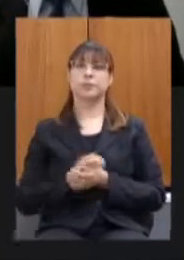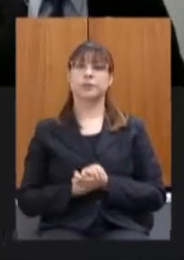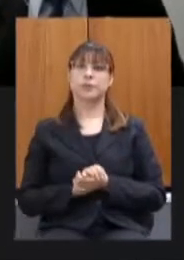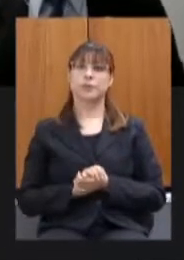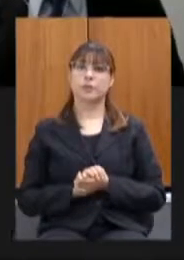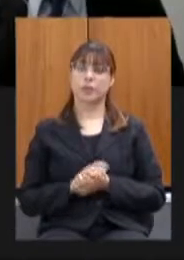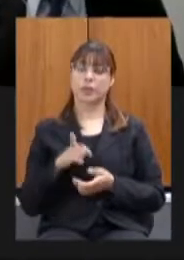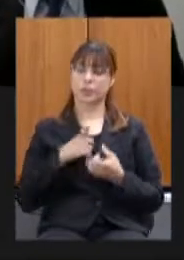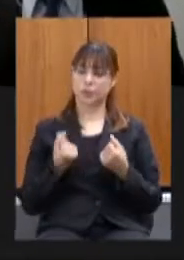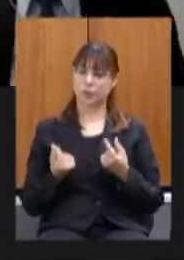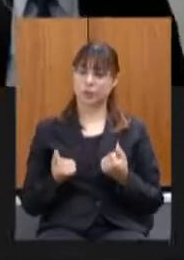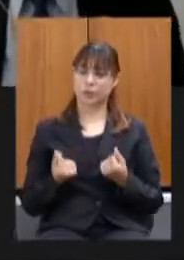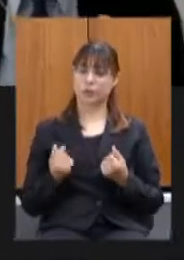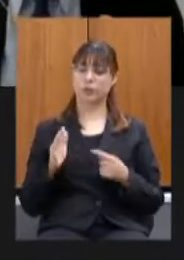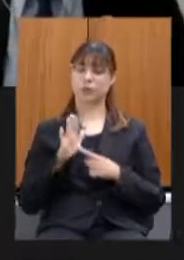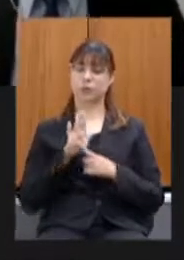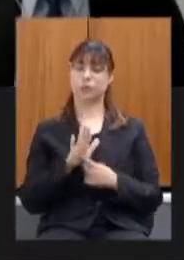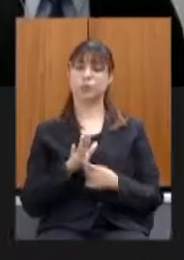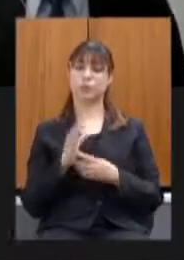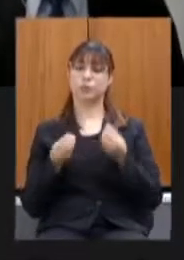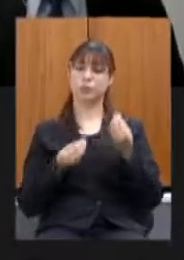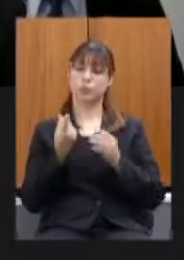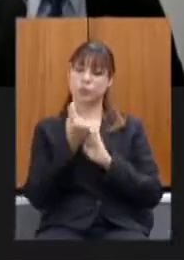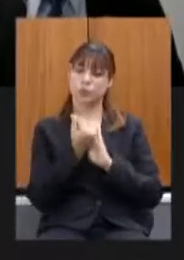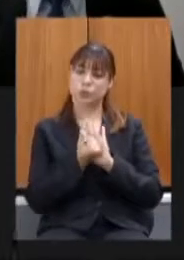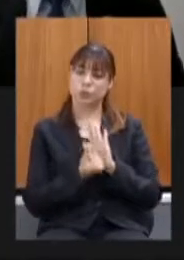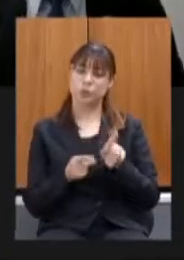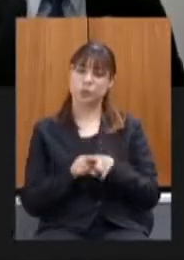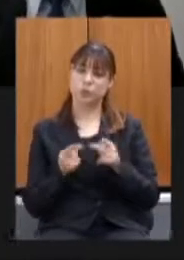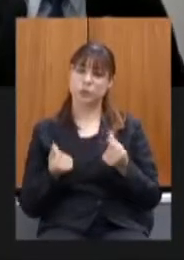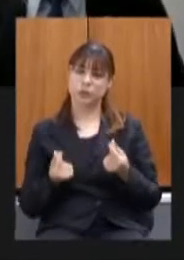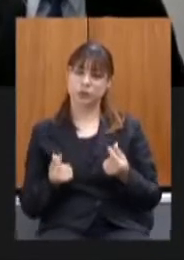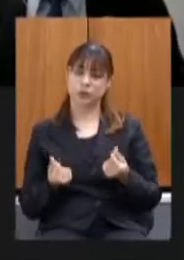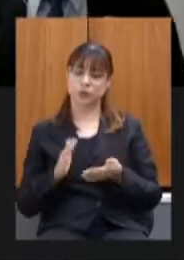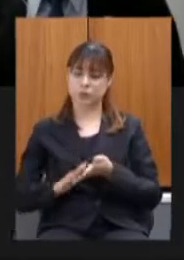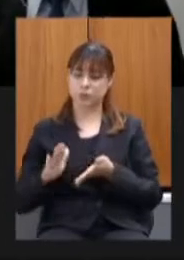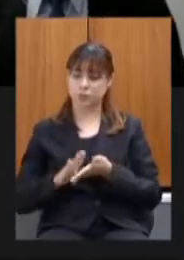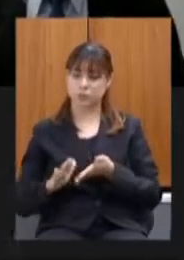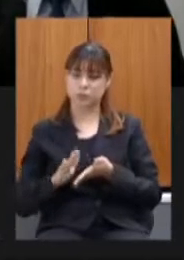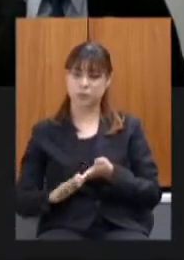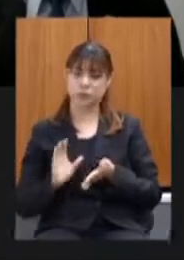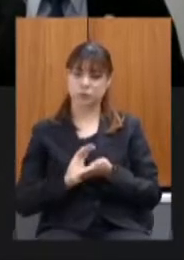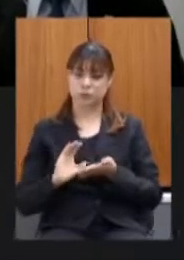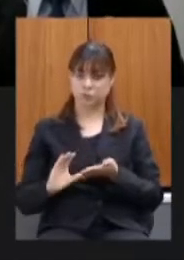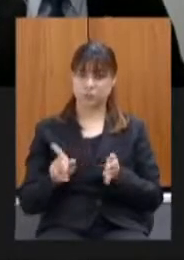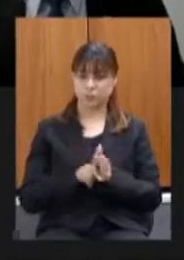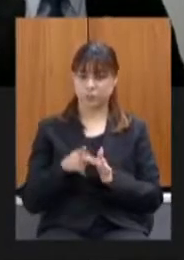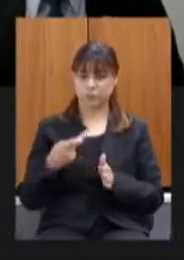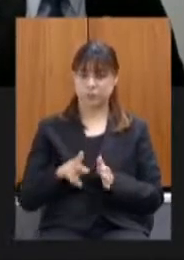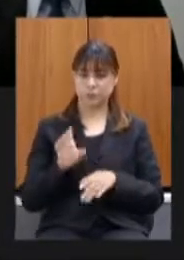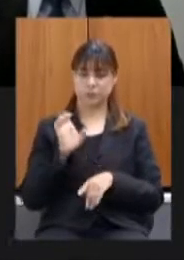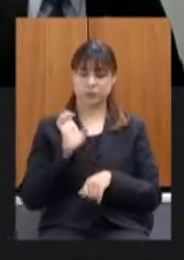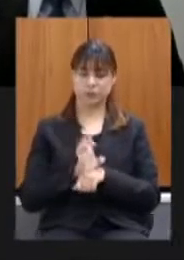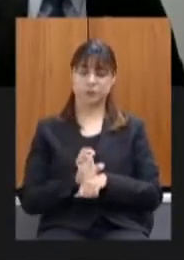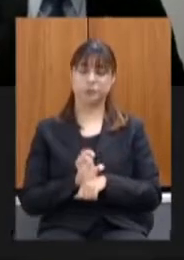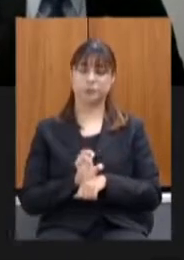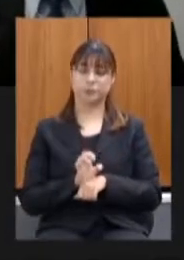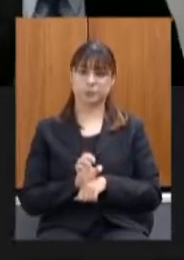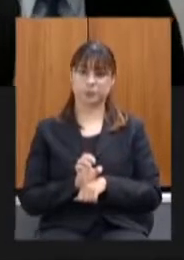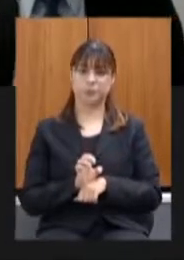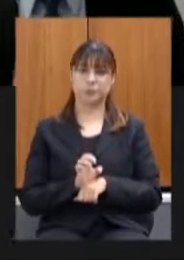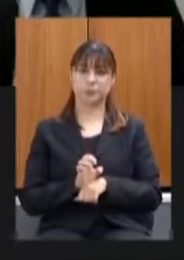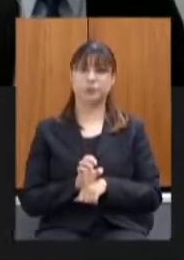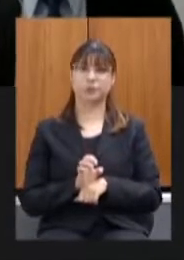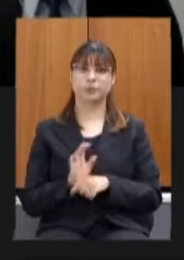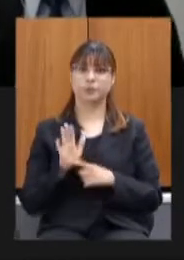-finanças que mostra a execução orçamentária e financeira da despesa da receita do estado e isso traz uma melhor compreensão dos resultados